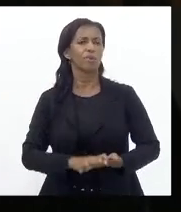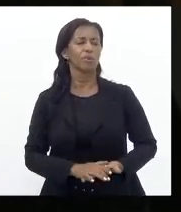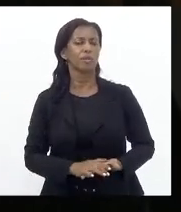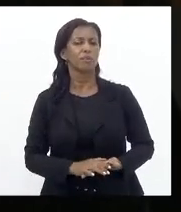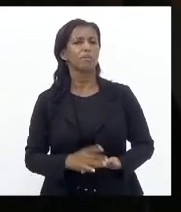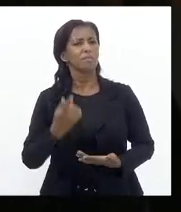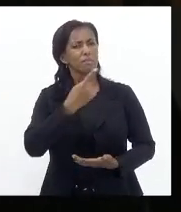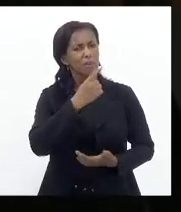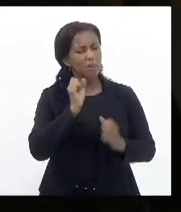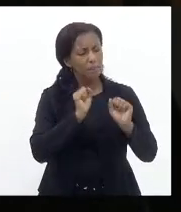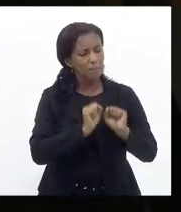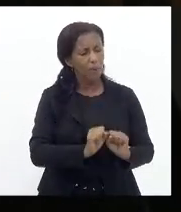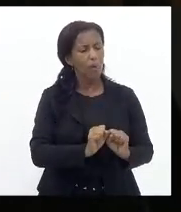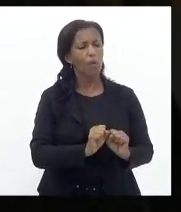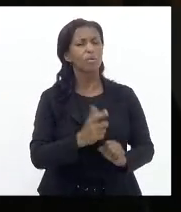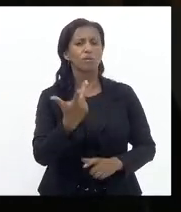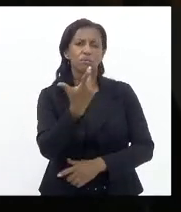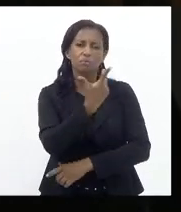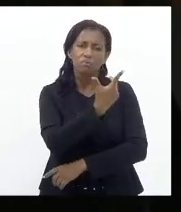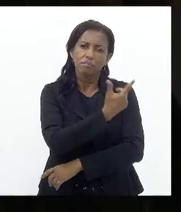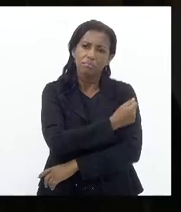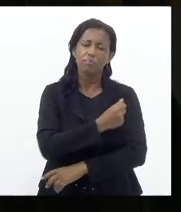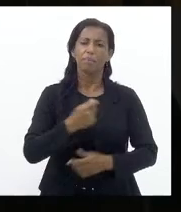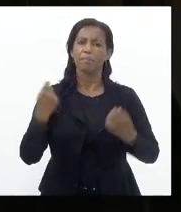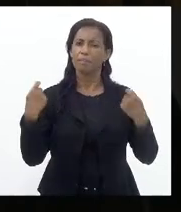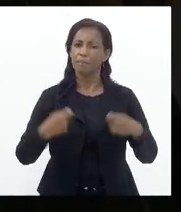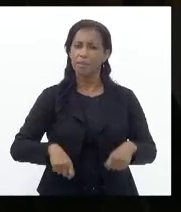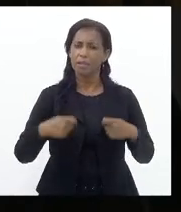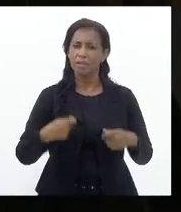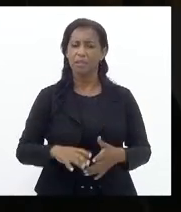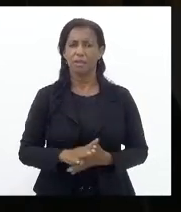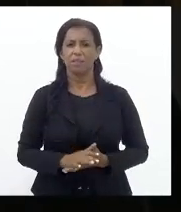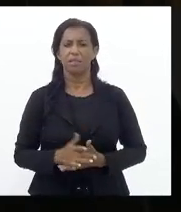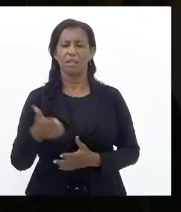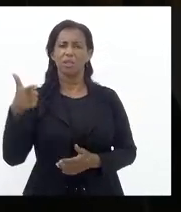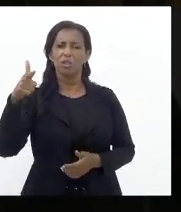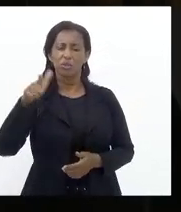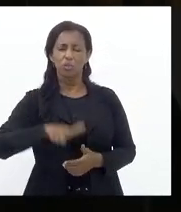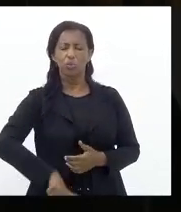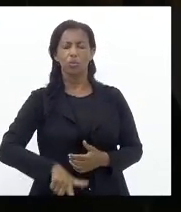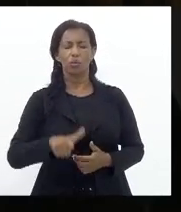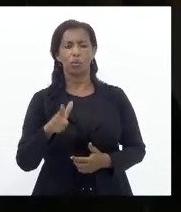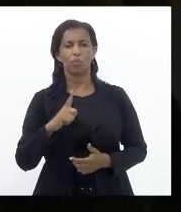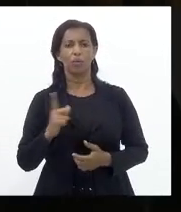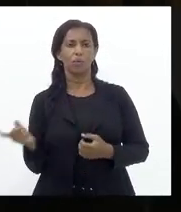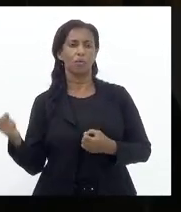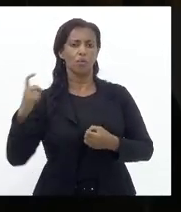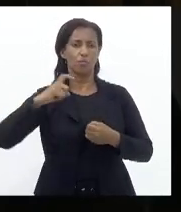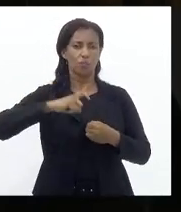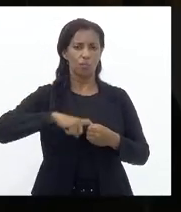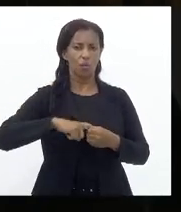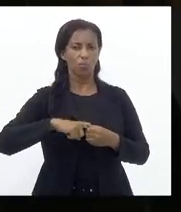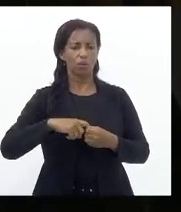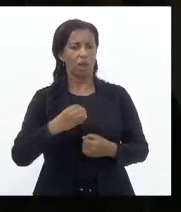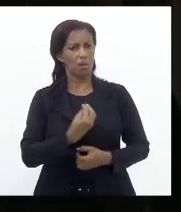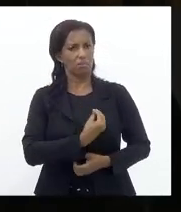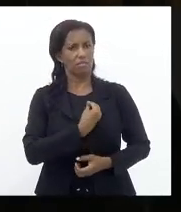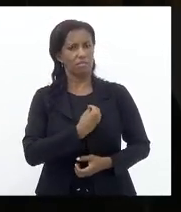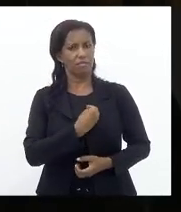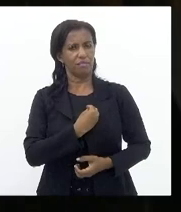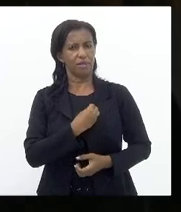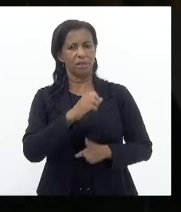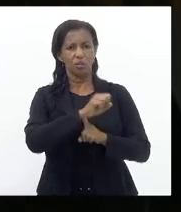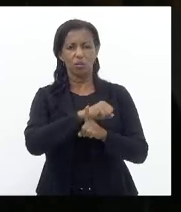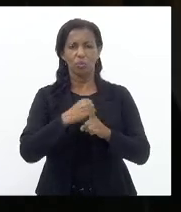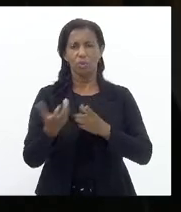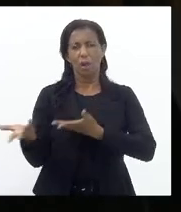Para que eles Possam se imunizar Para que eles Possam Novamente Retornar A esse convívio Entre